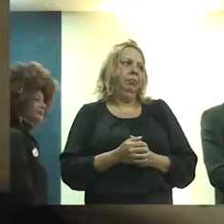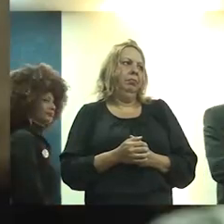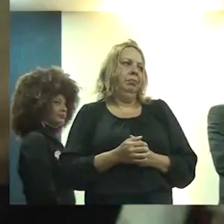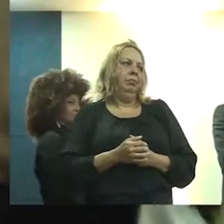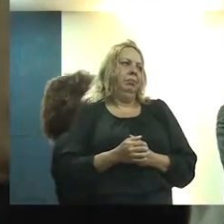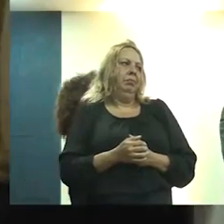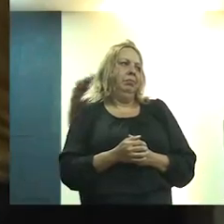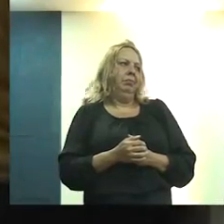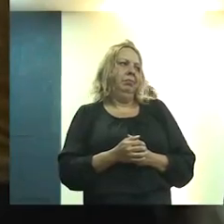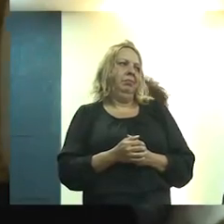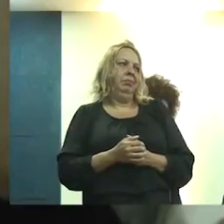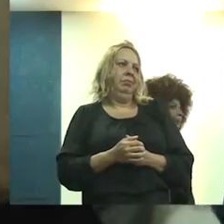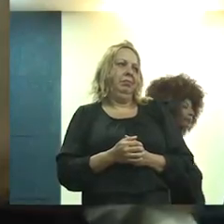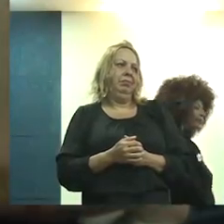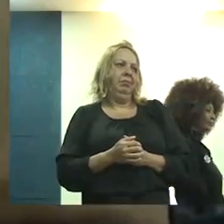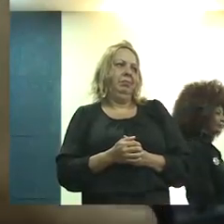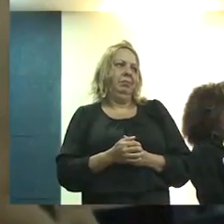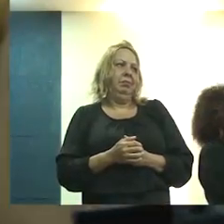Sessão Ribeiro!